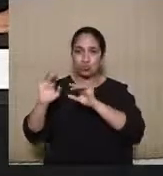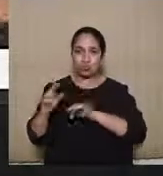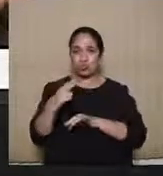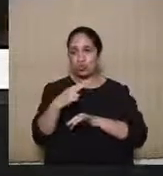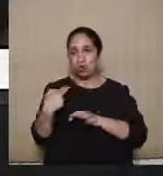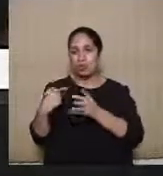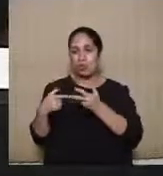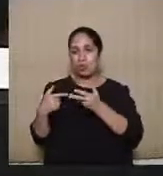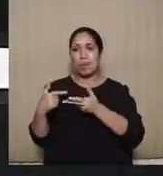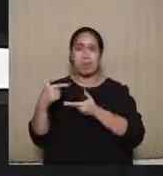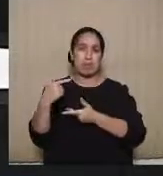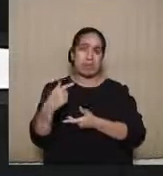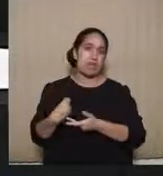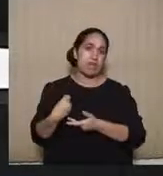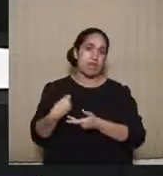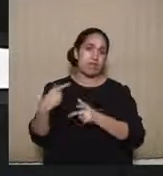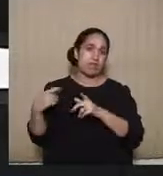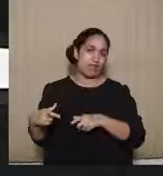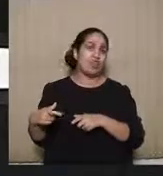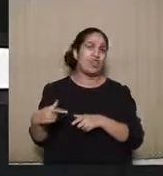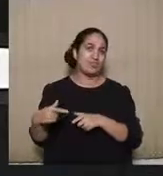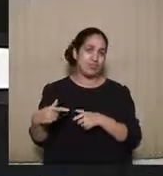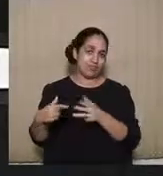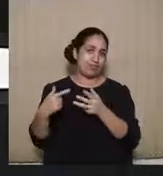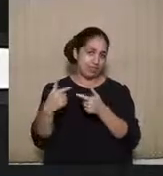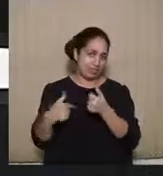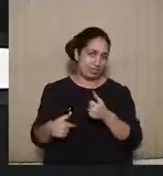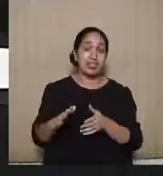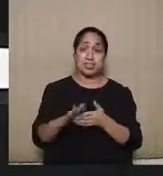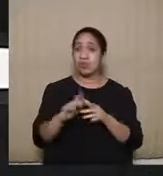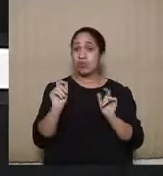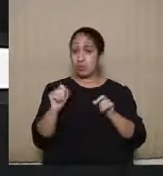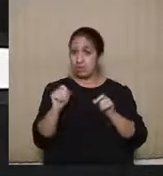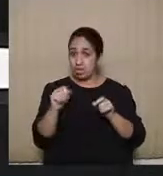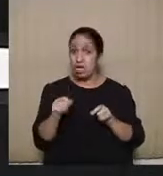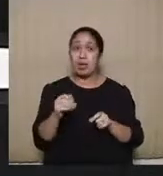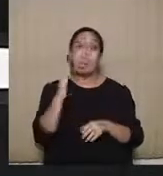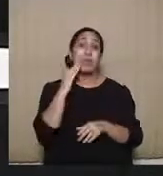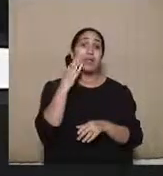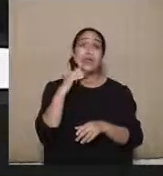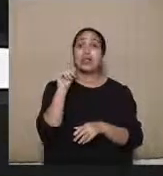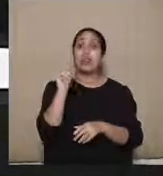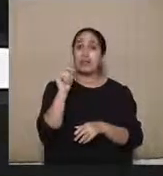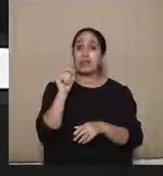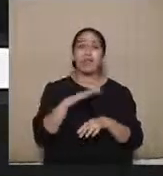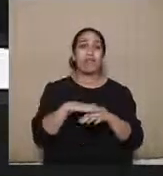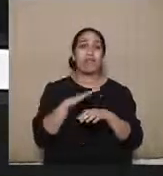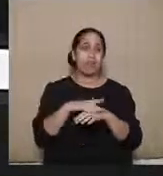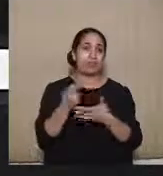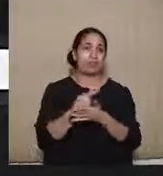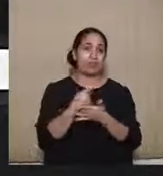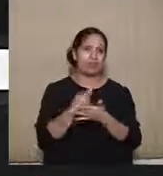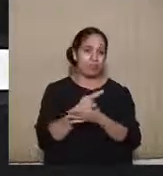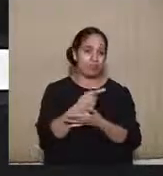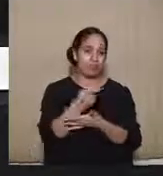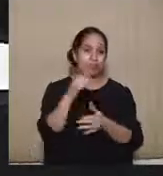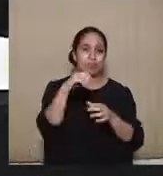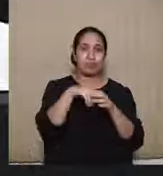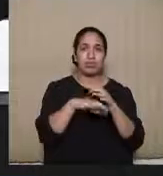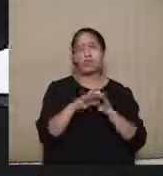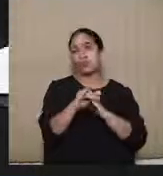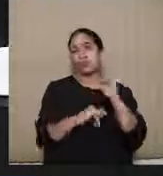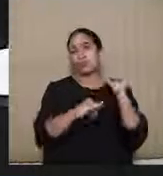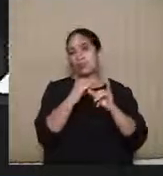usuário responsável. Então, com isso, é possível fazer a identificação e também, nesse meio do caminho, é plenamente